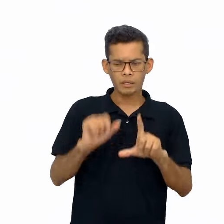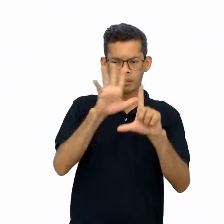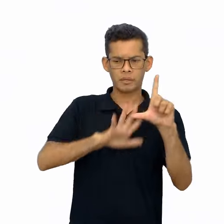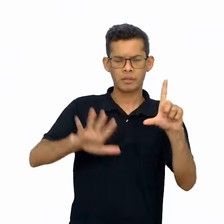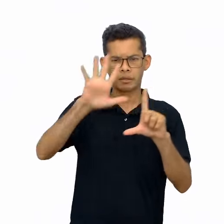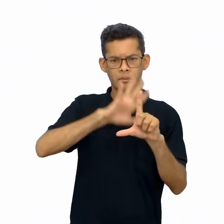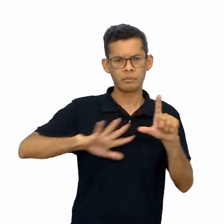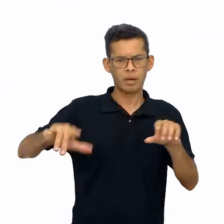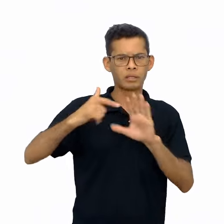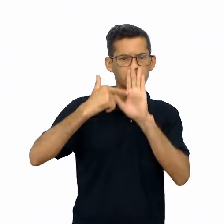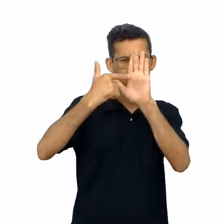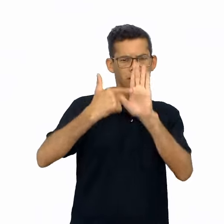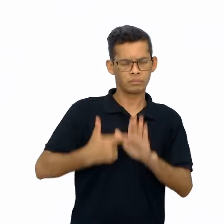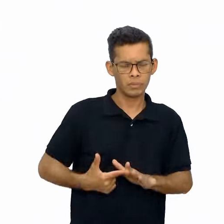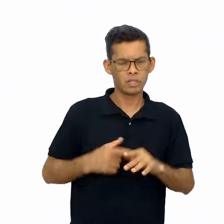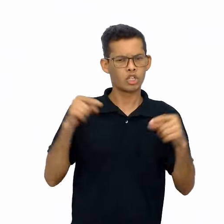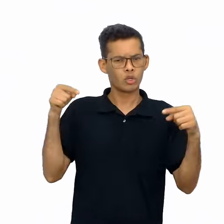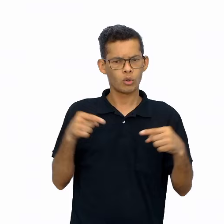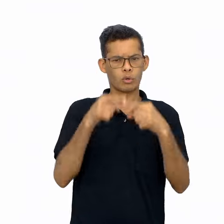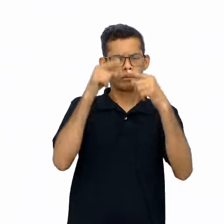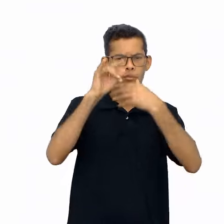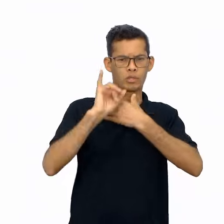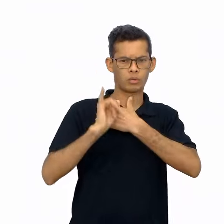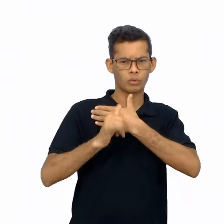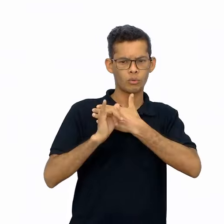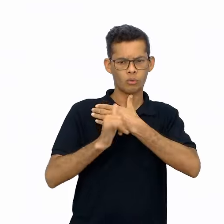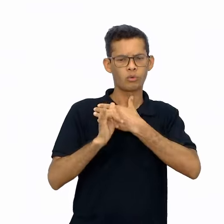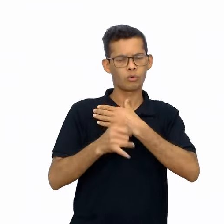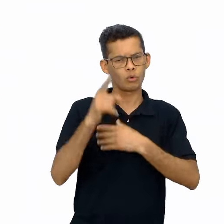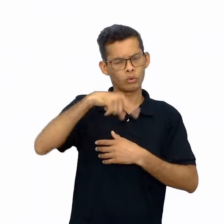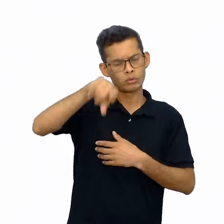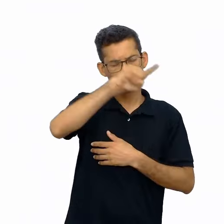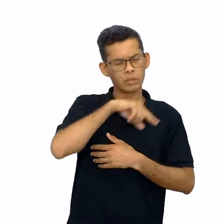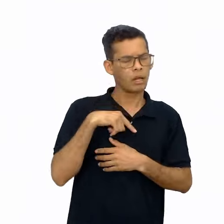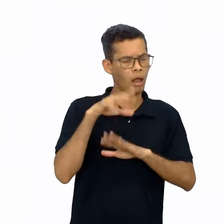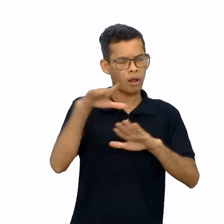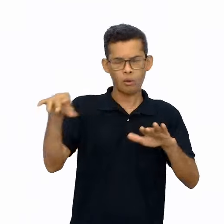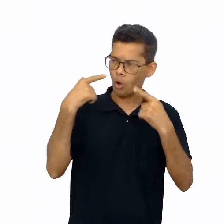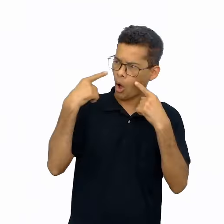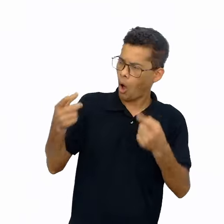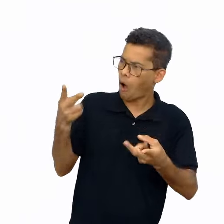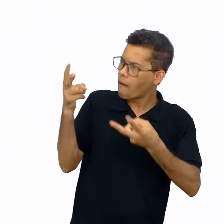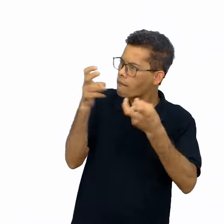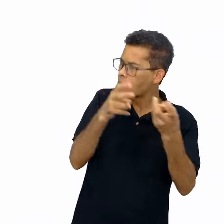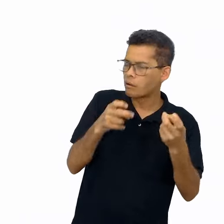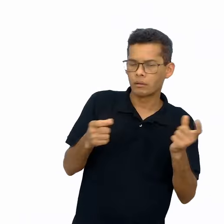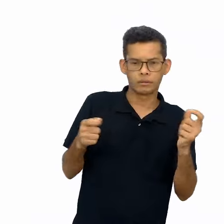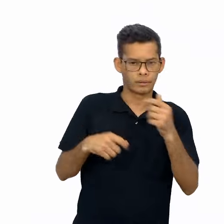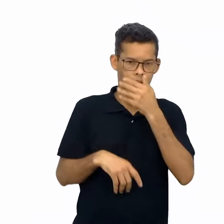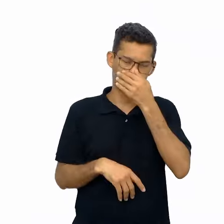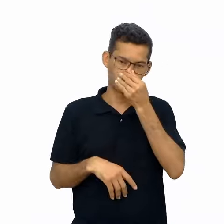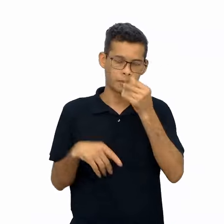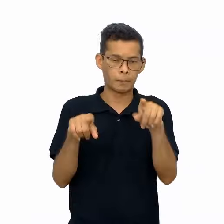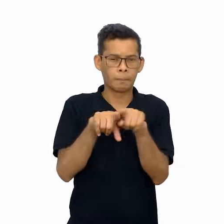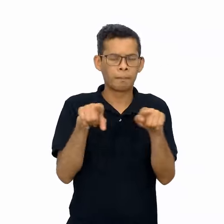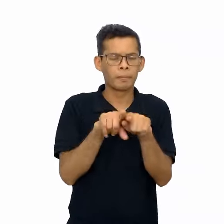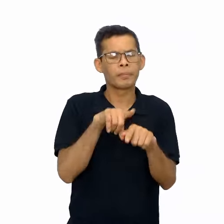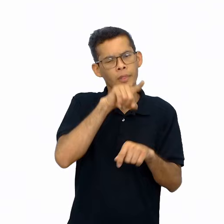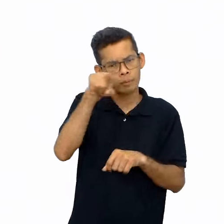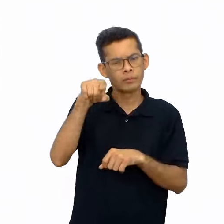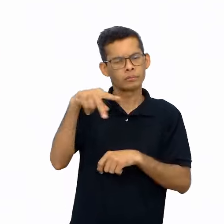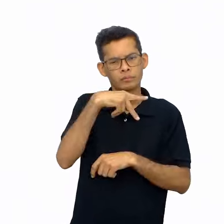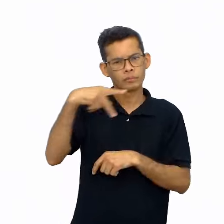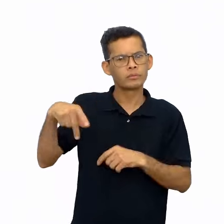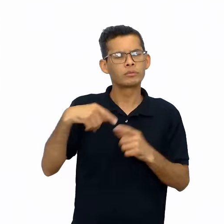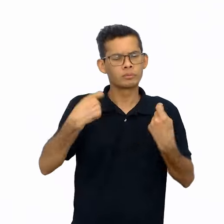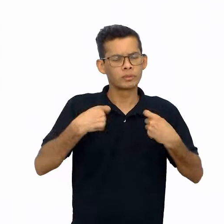ao universo dos contos de assombração e convide os estudantes a explorá-la. Também é necessário ler a primeira parte do